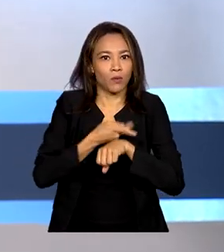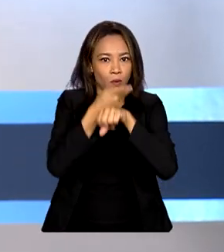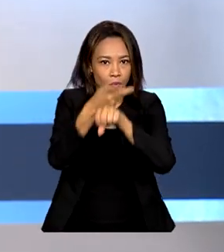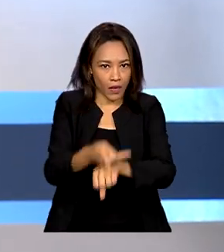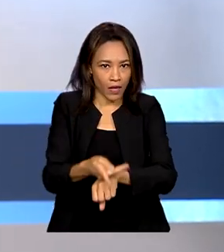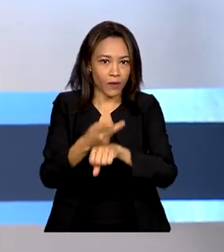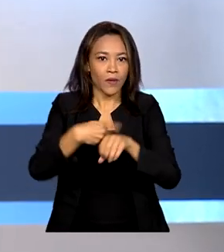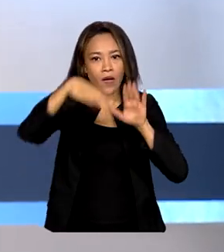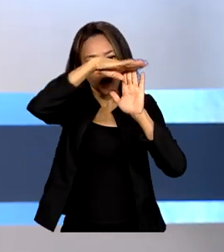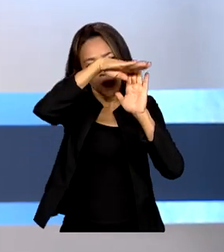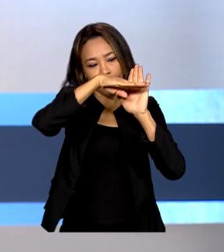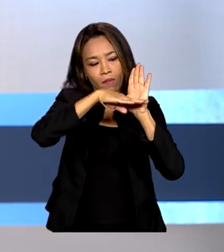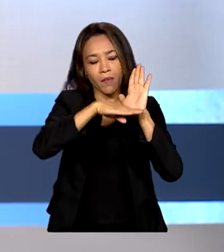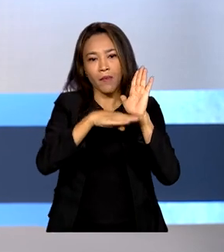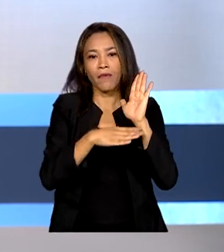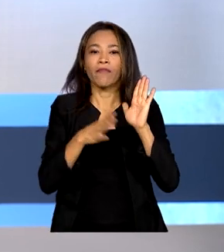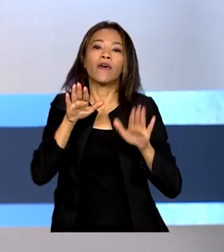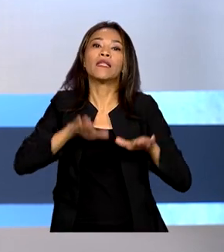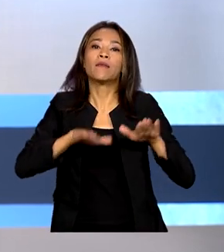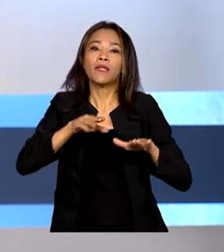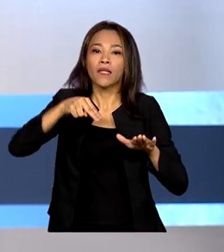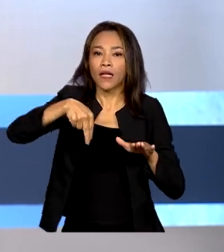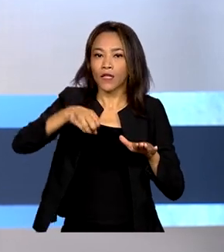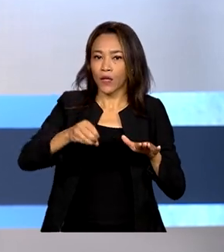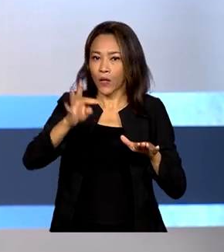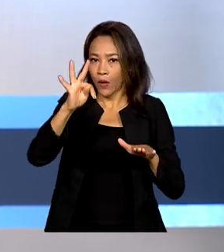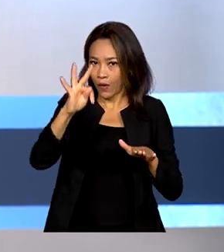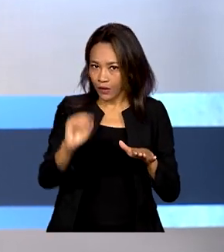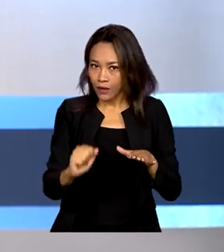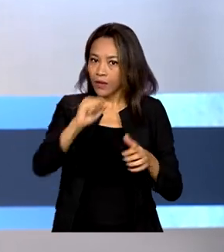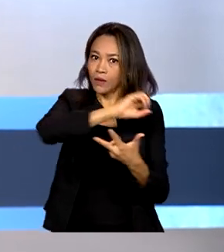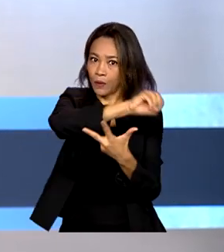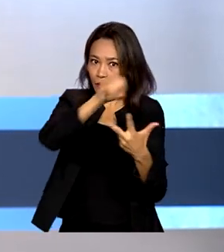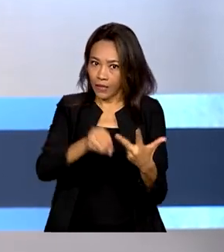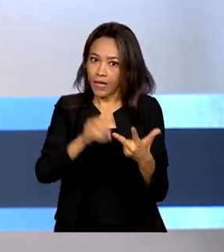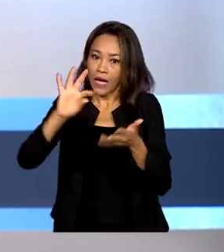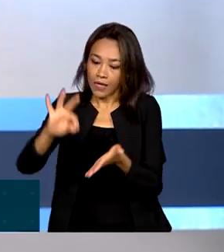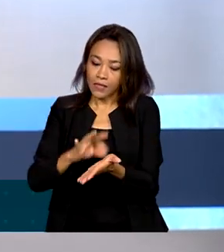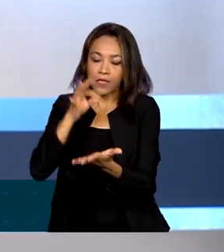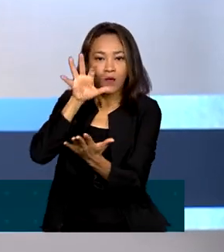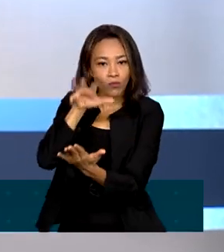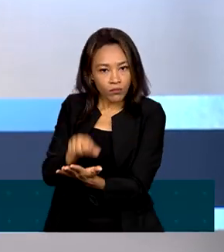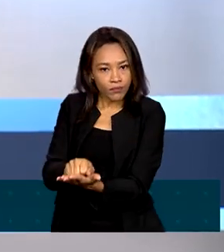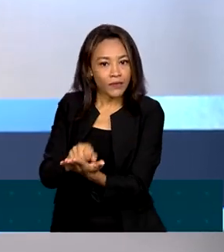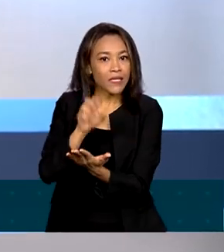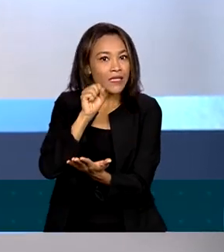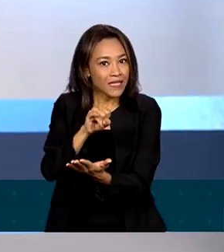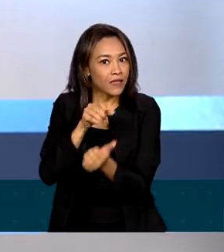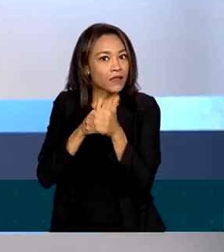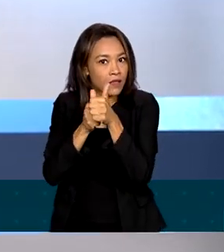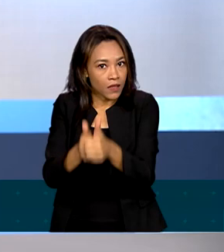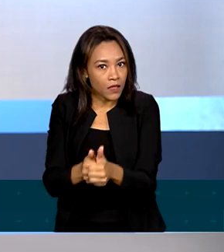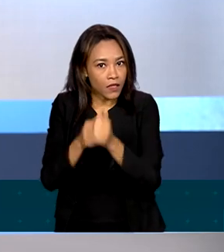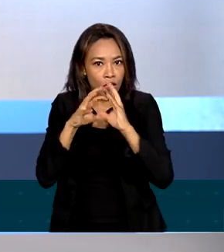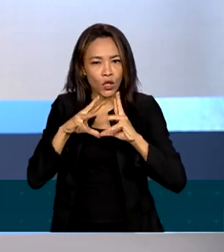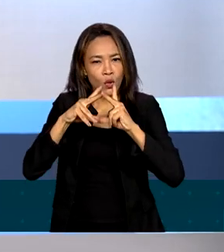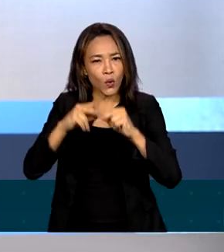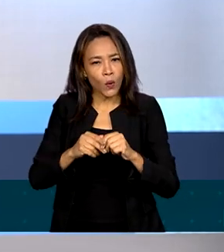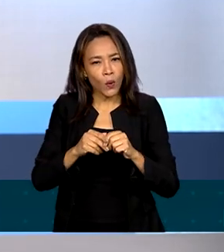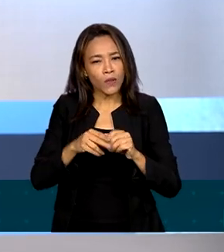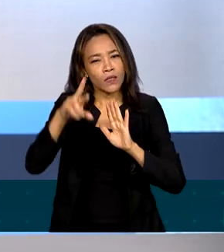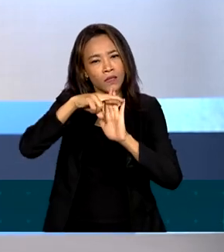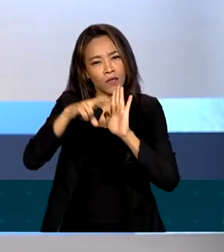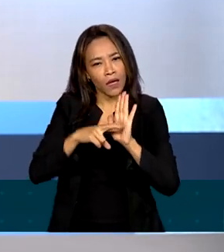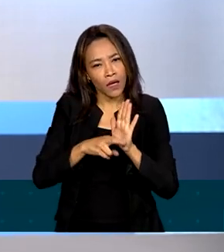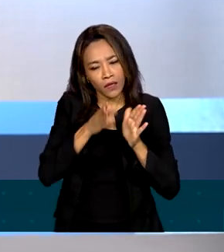classificações ocorrem de acordo com as notas do Enem. A inscrição só é computada se o estudante seguir todas as etapas do